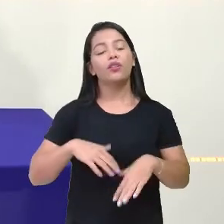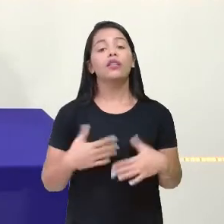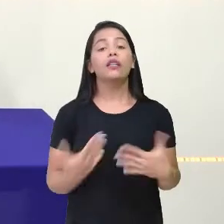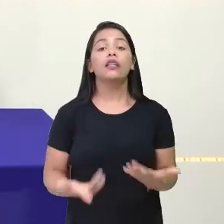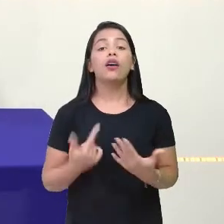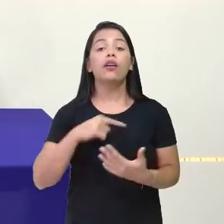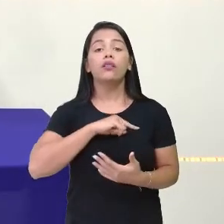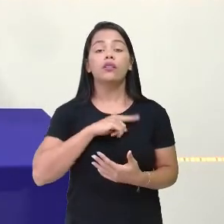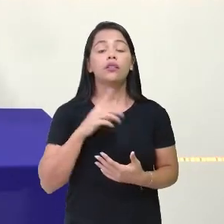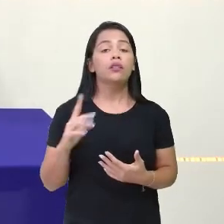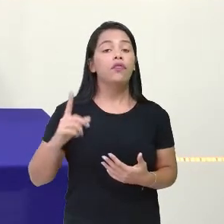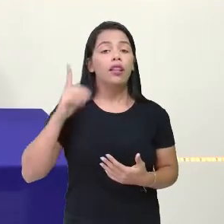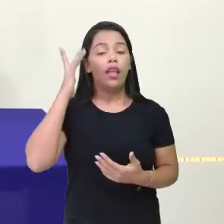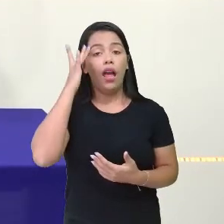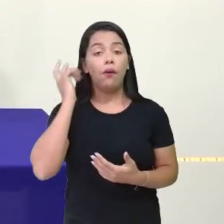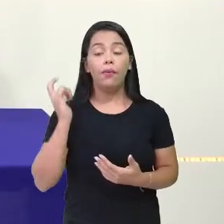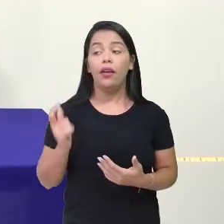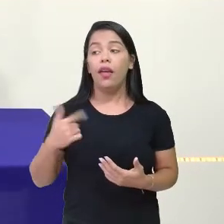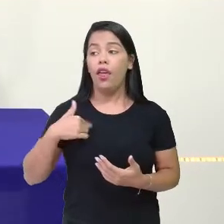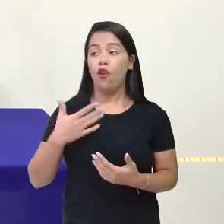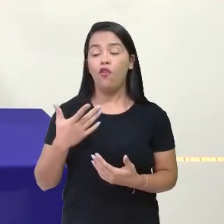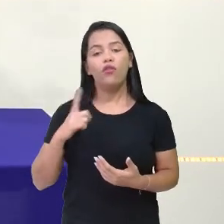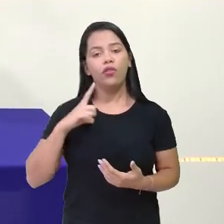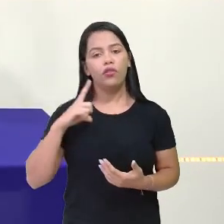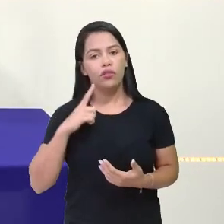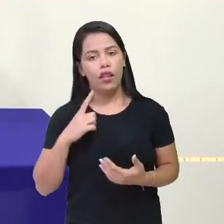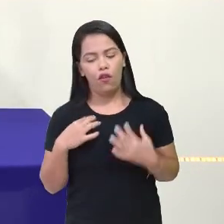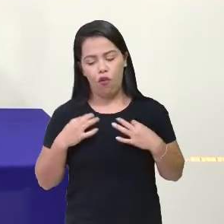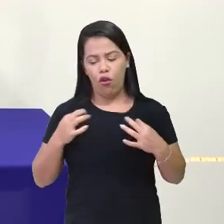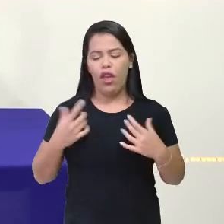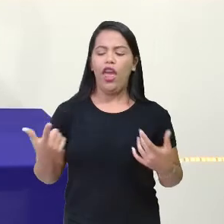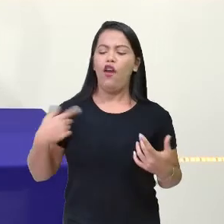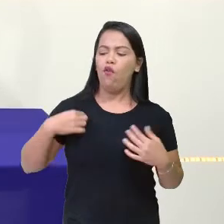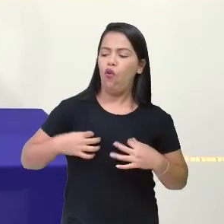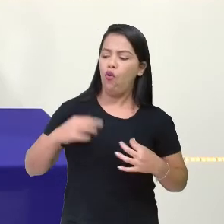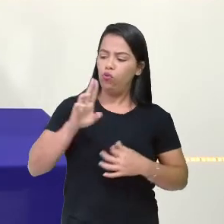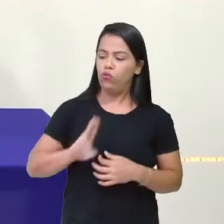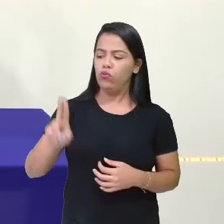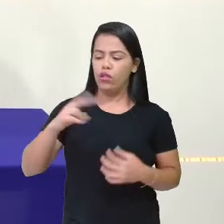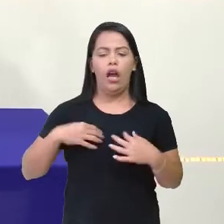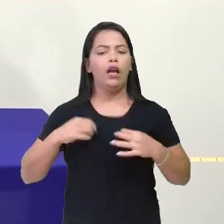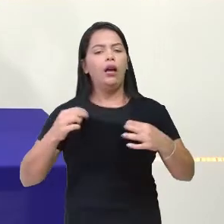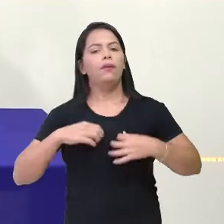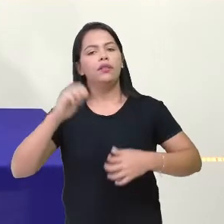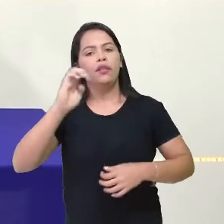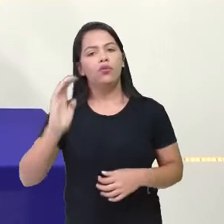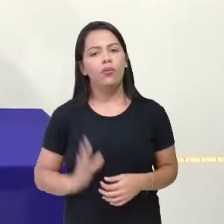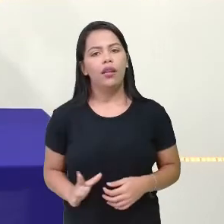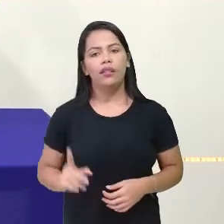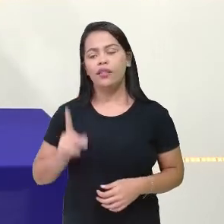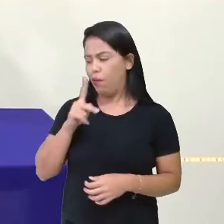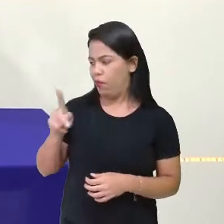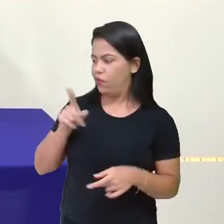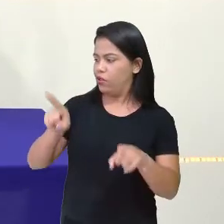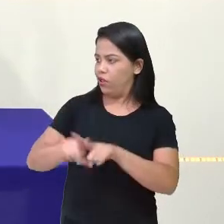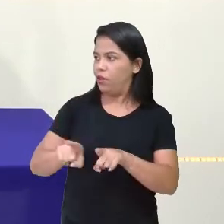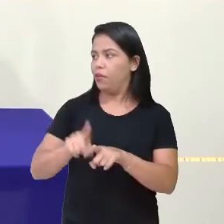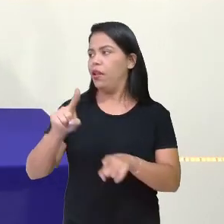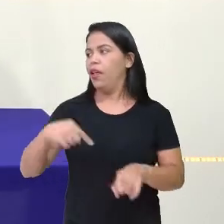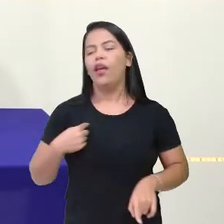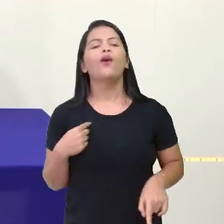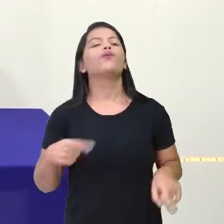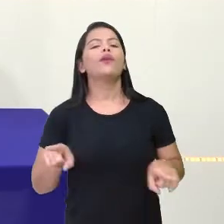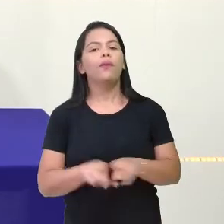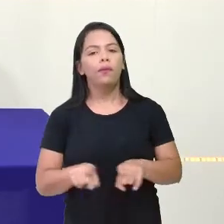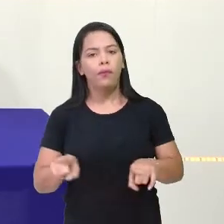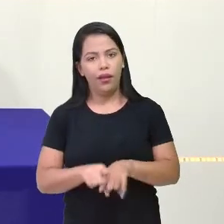ter a nossa música. Eu vou estar com a camisa do Brasil. Professora Keise também, né Keise? Também. Para a gente torcer mais e mais pela nossa parte. Também,